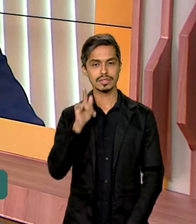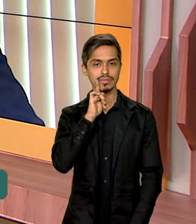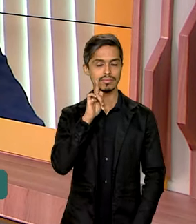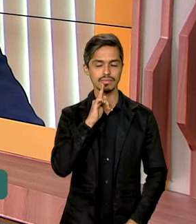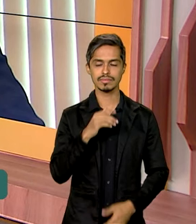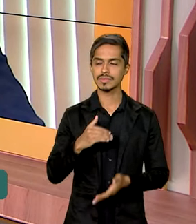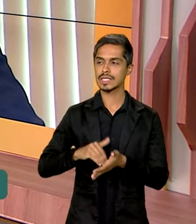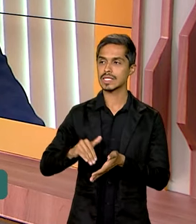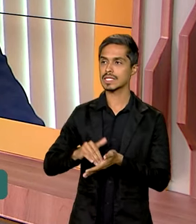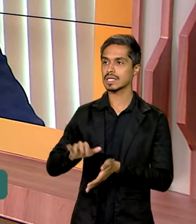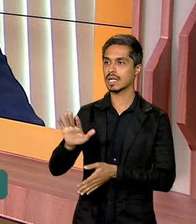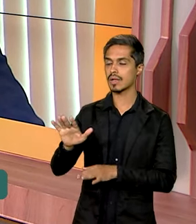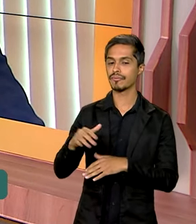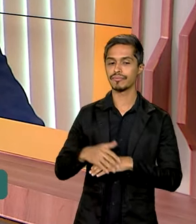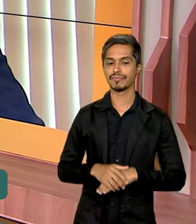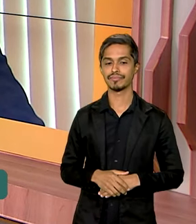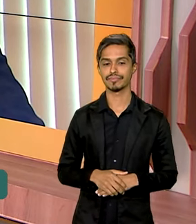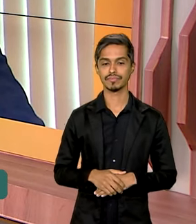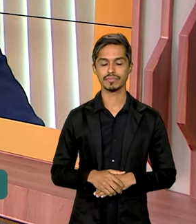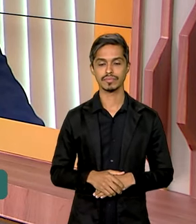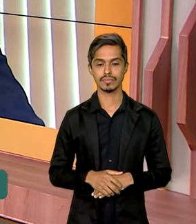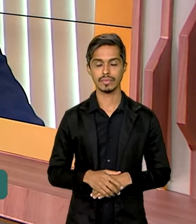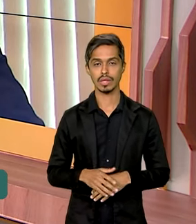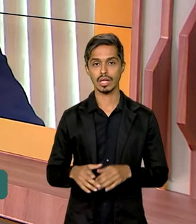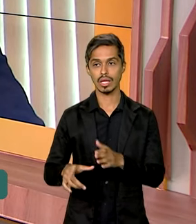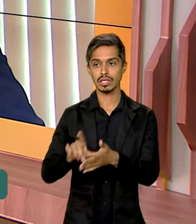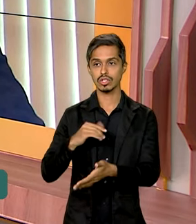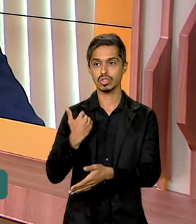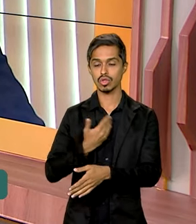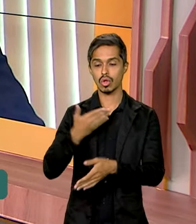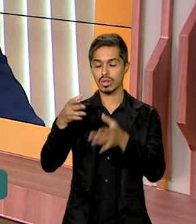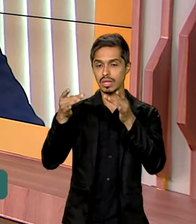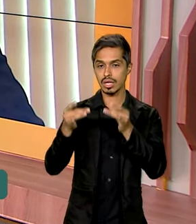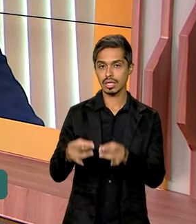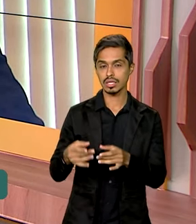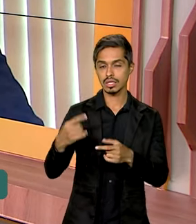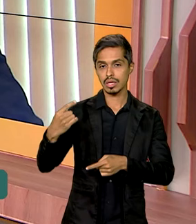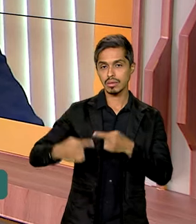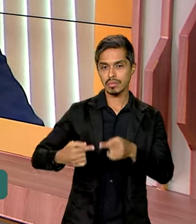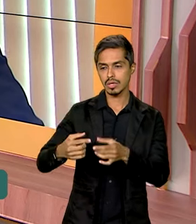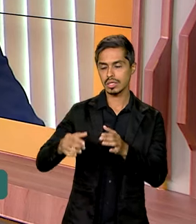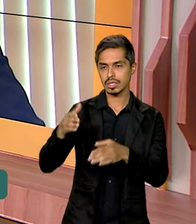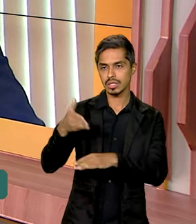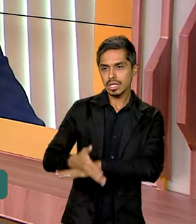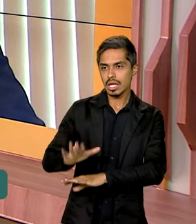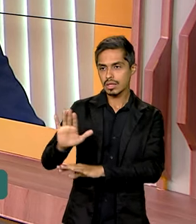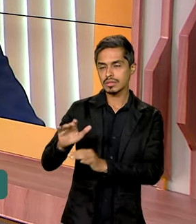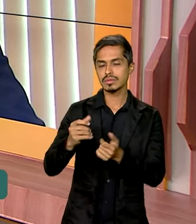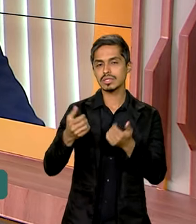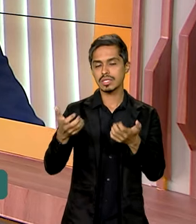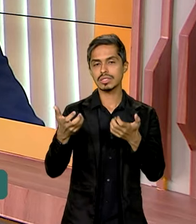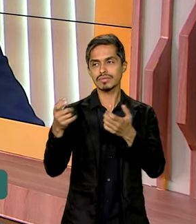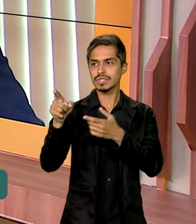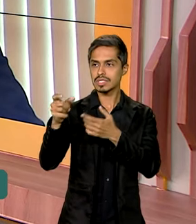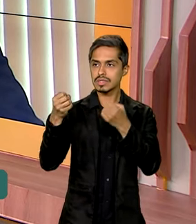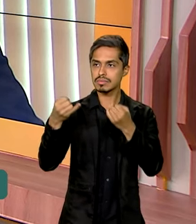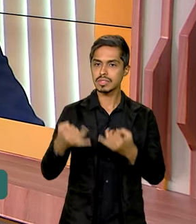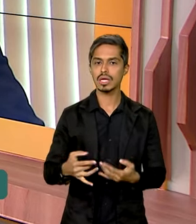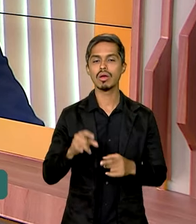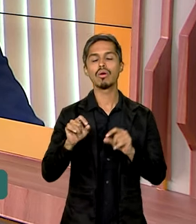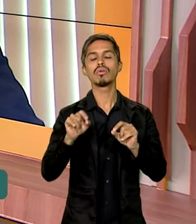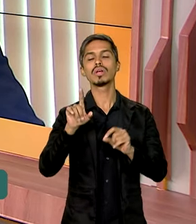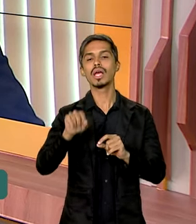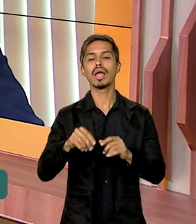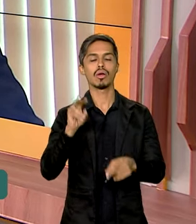Secretário, antes da gente entrar no detalhe da política, queria que o senhor explicasse para os telespectadores o que